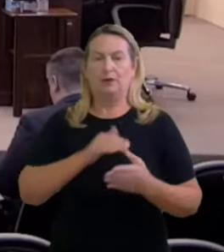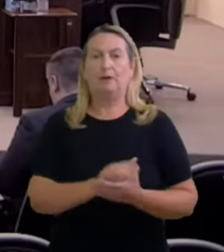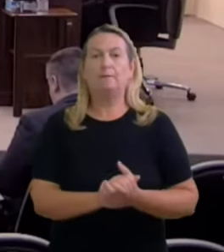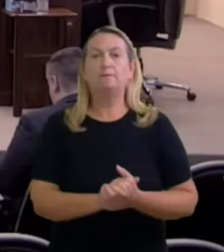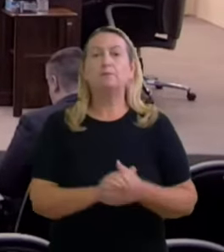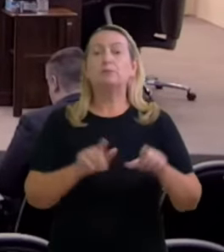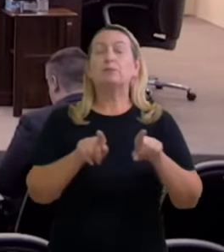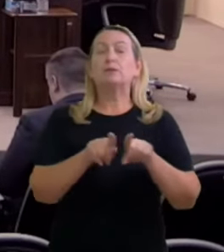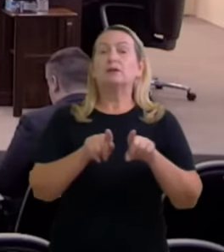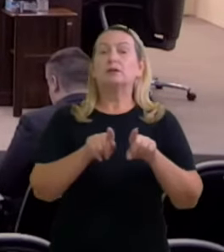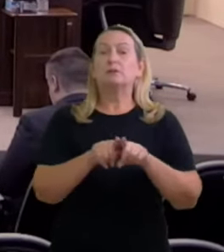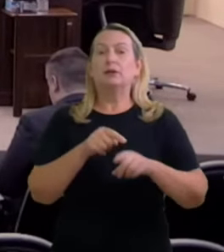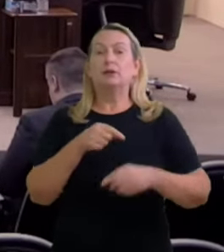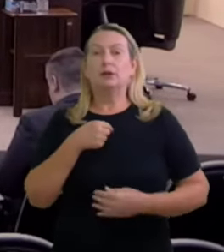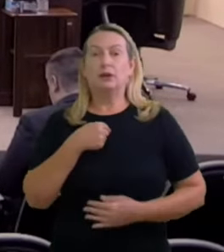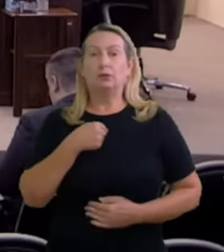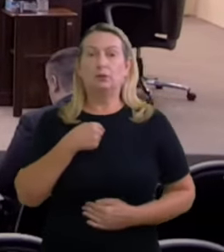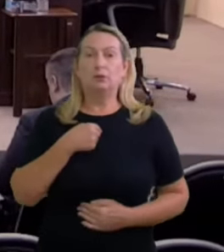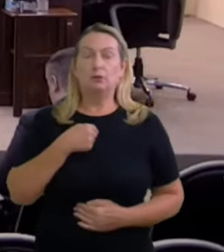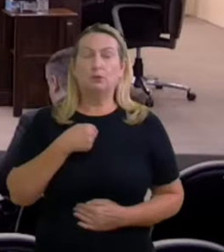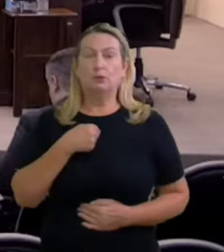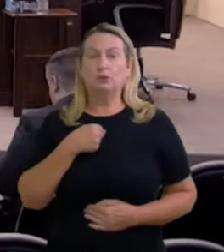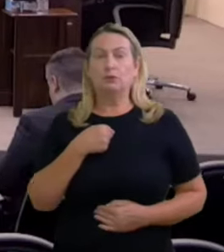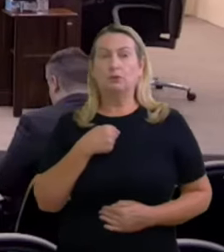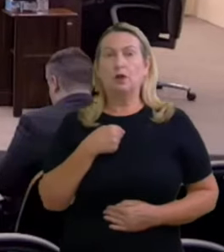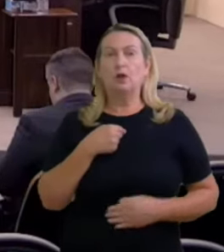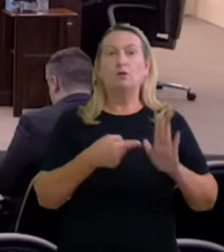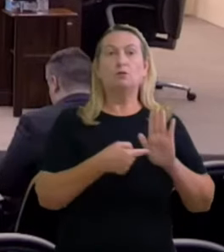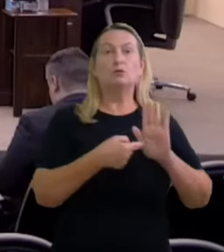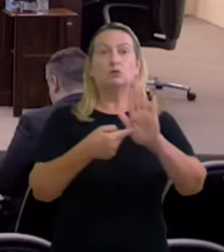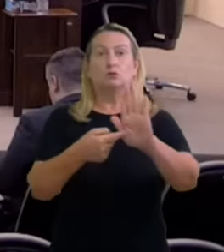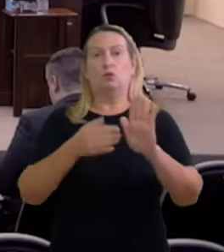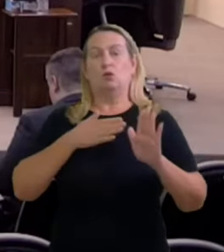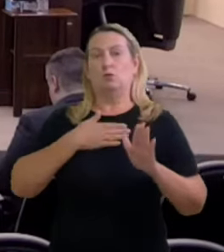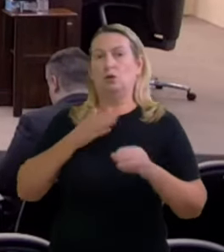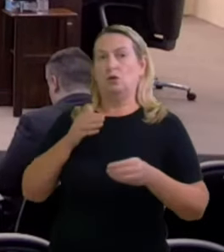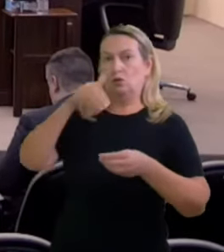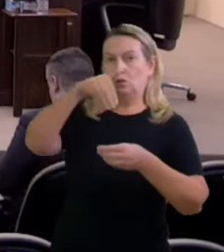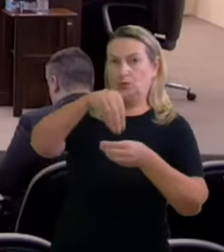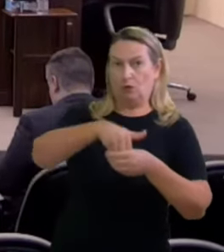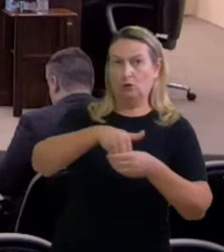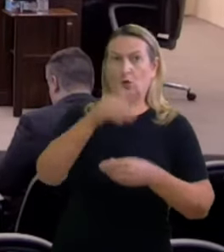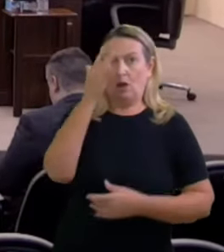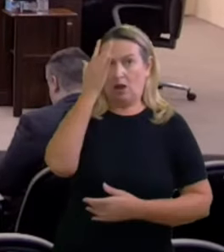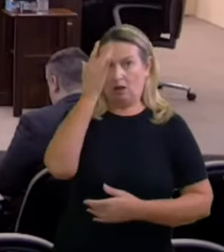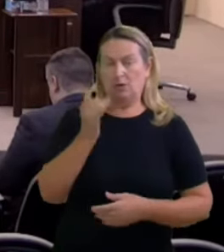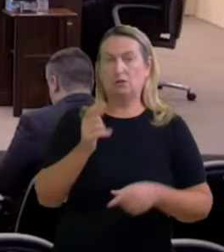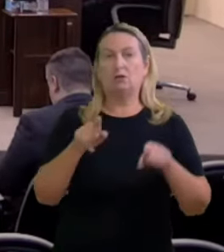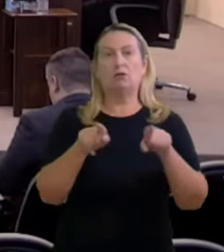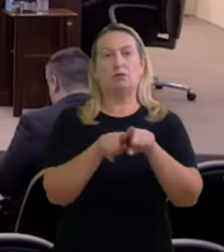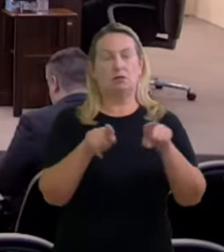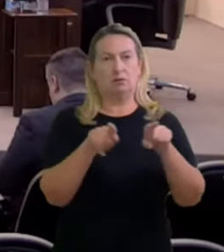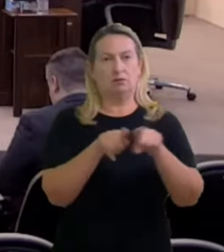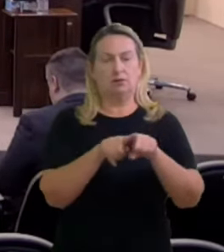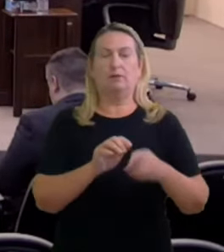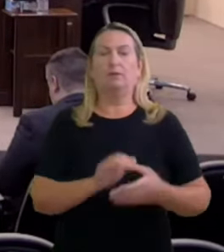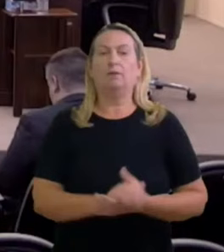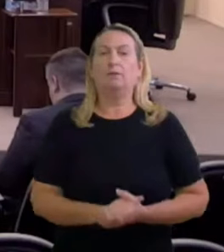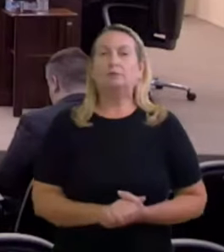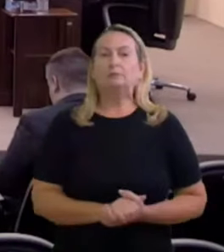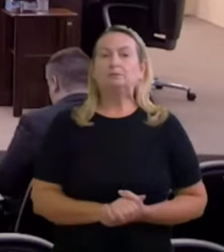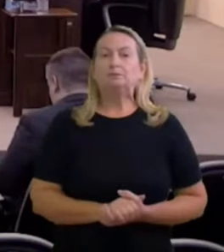na condição de expor o meu meu voto amanhã a respeito disso eu